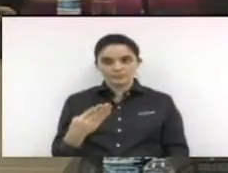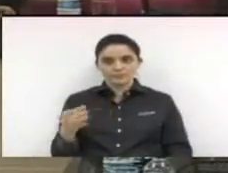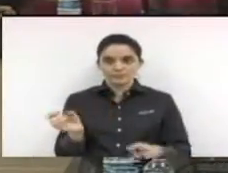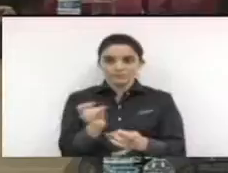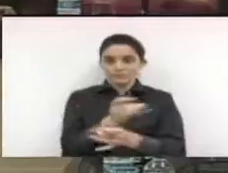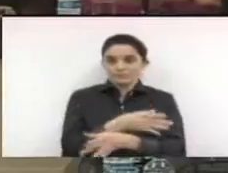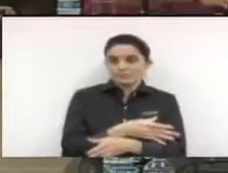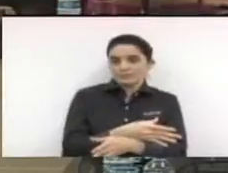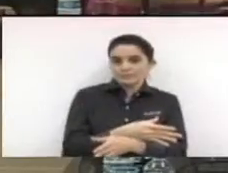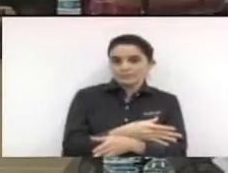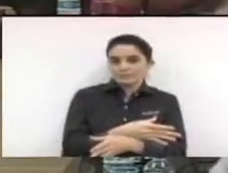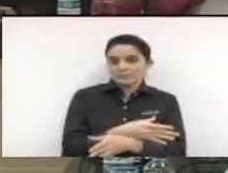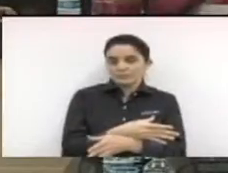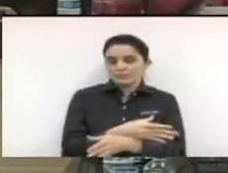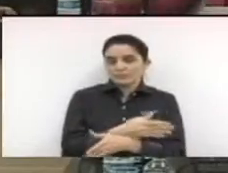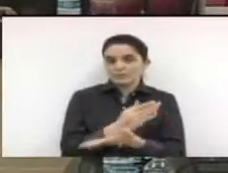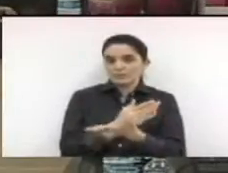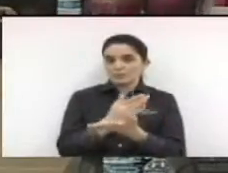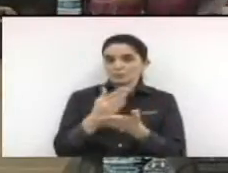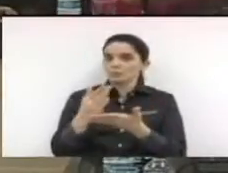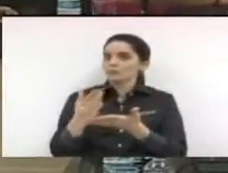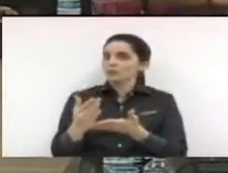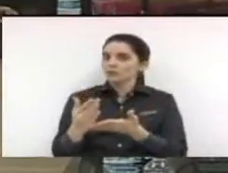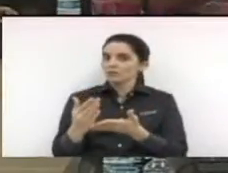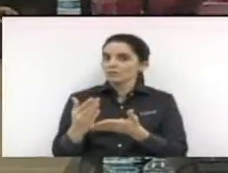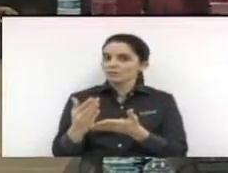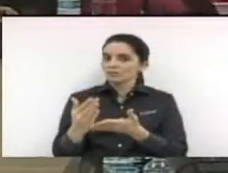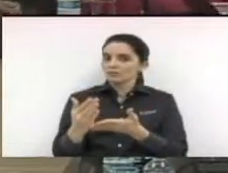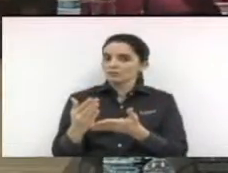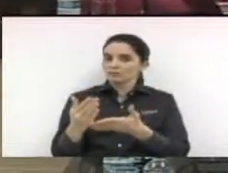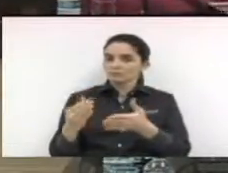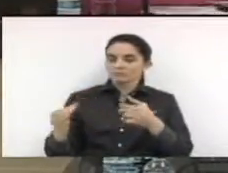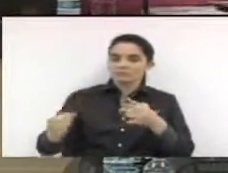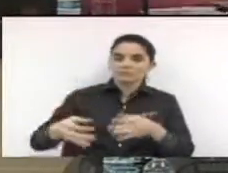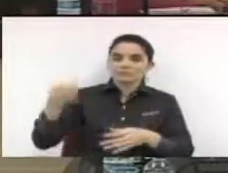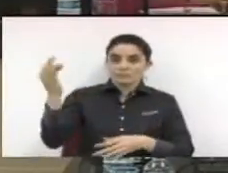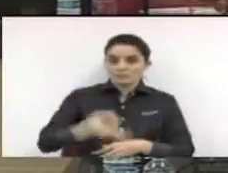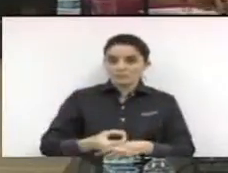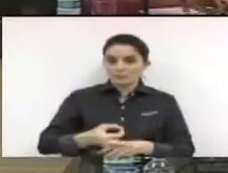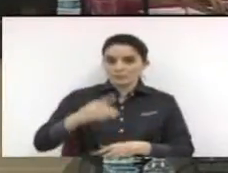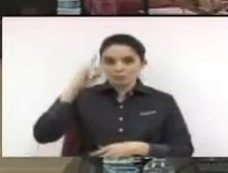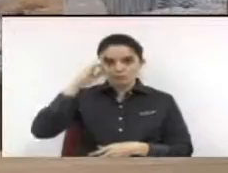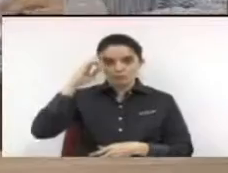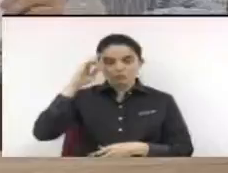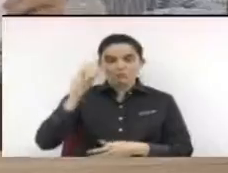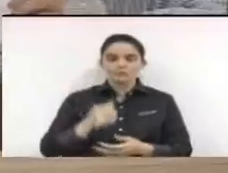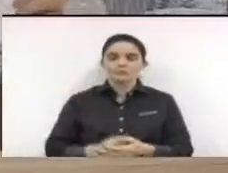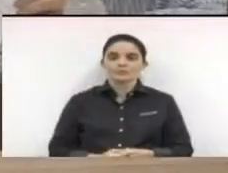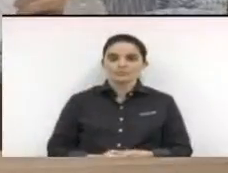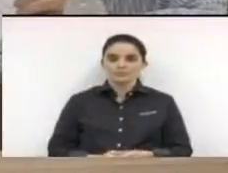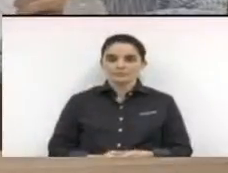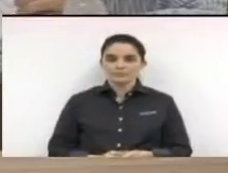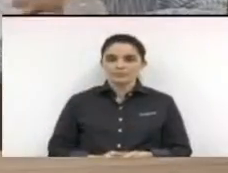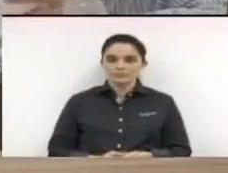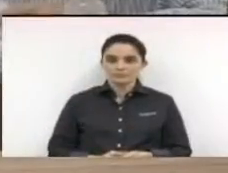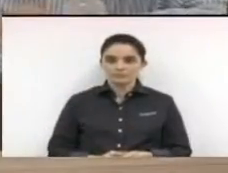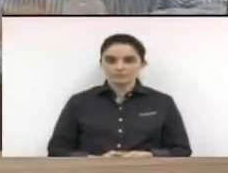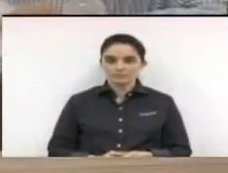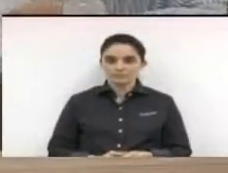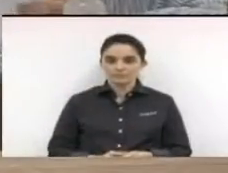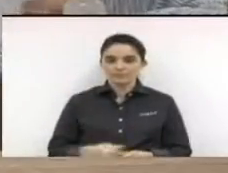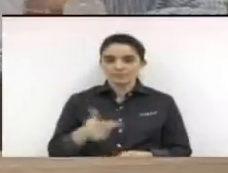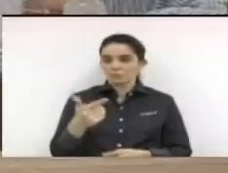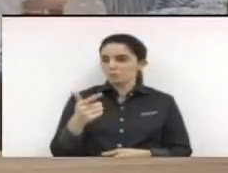expediente e pudéssemos entrar imediatamente na ordem do dia, dispensando o intervalo regimental. O requerimento de vossa excelência, não cabe